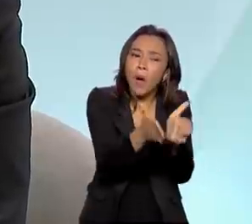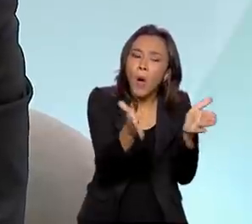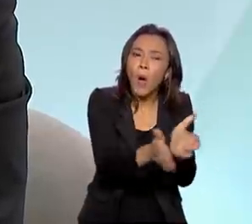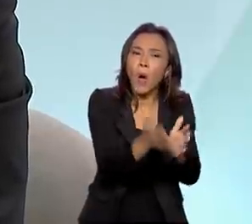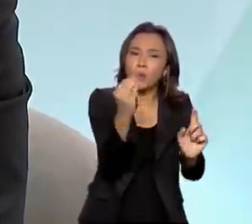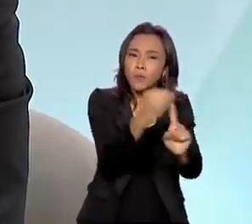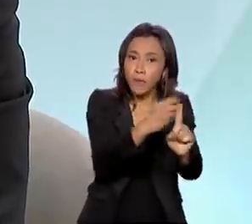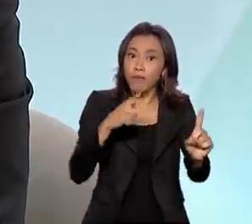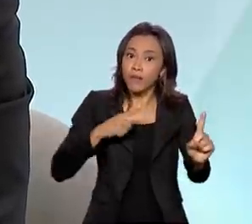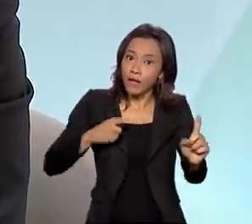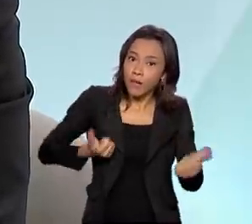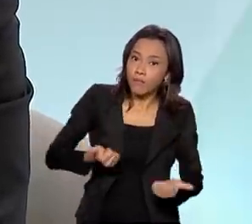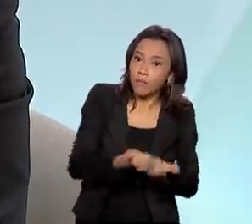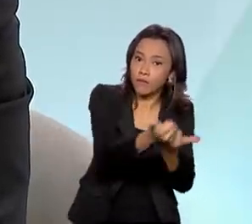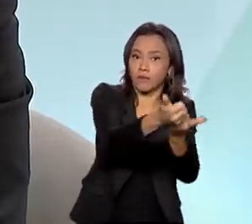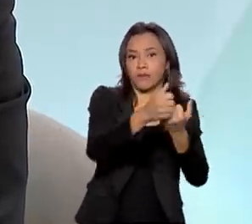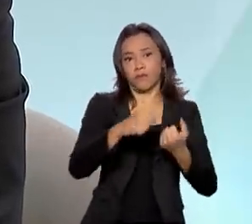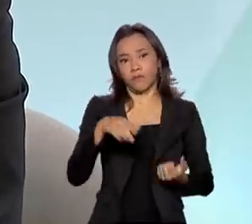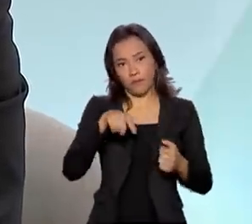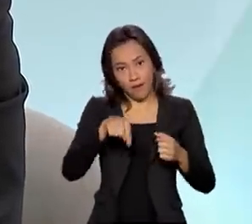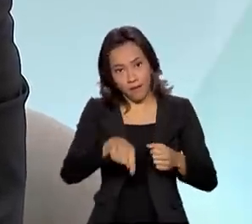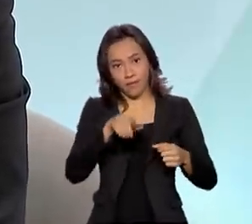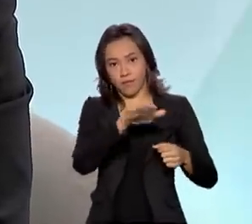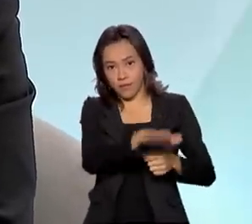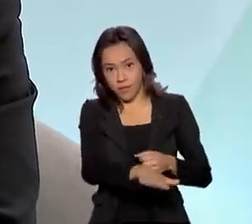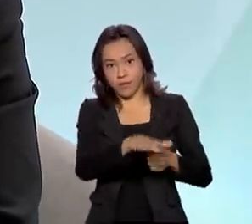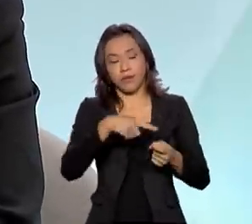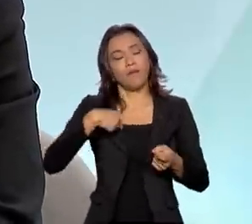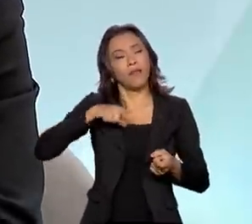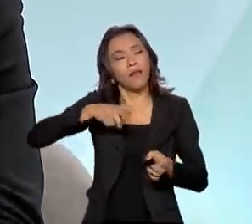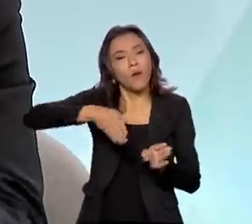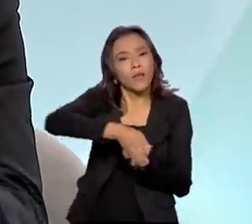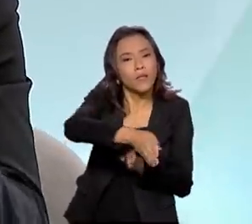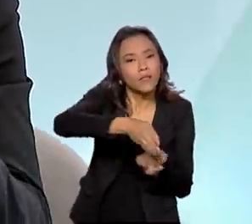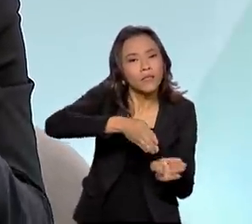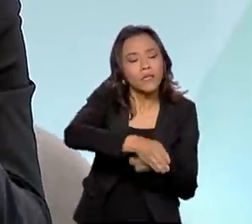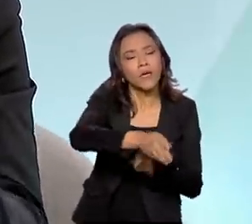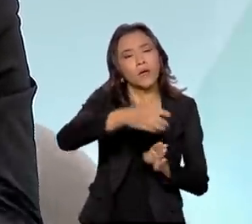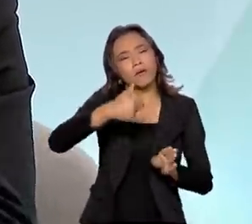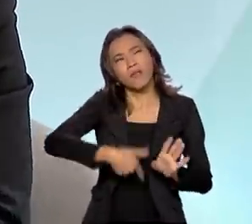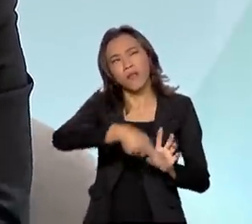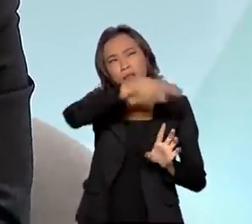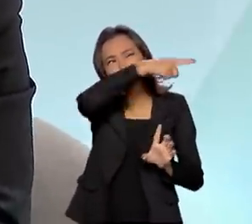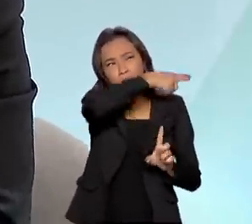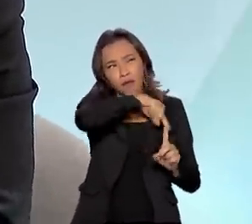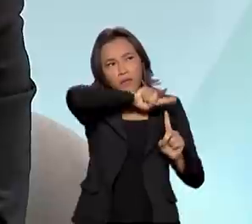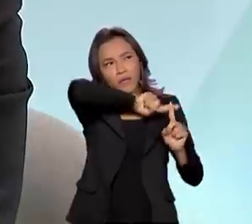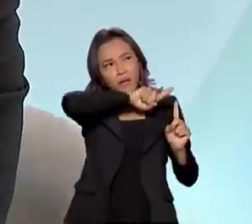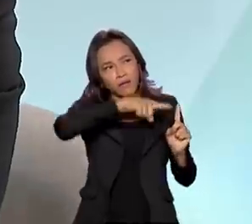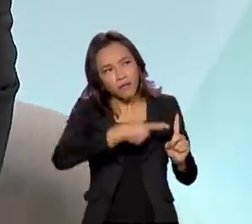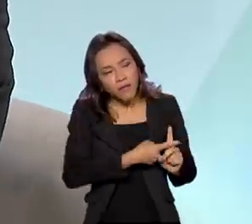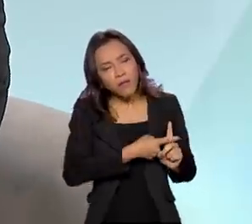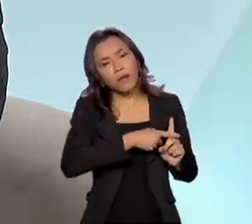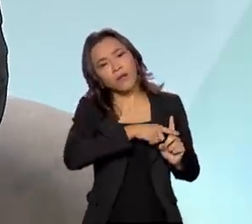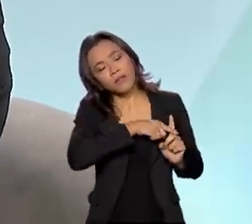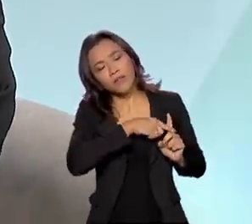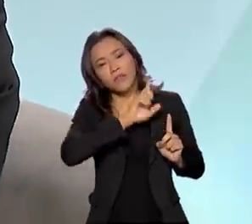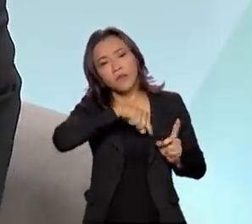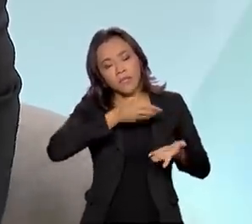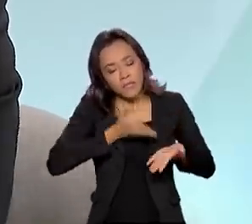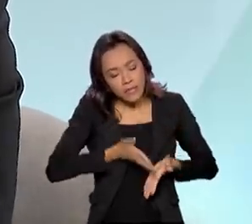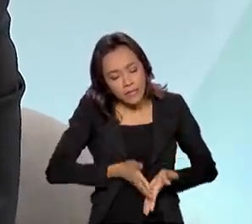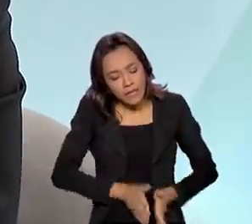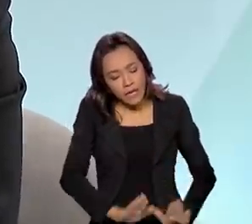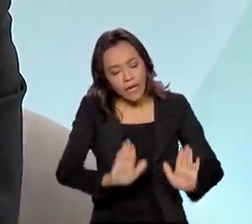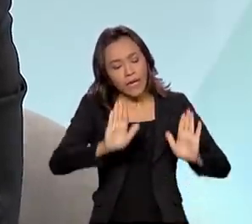possa ter assistência, ela possa ter toda uma orientação, desde o momento da concepção até o momento que a